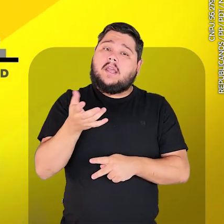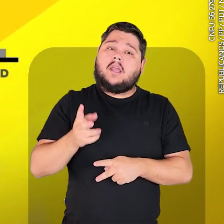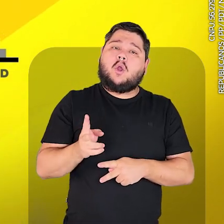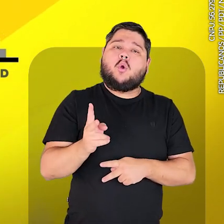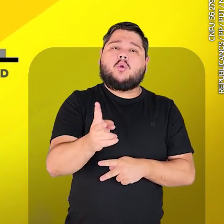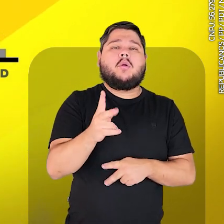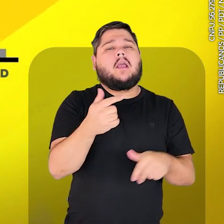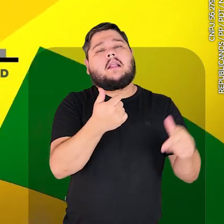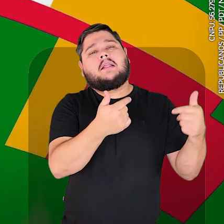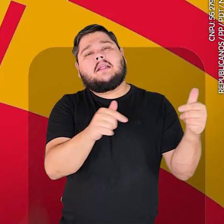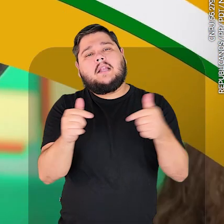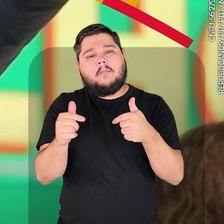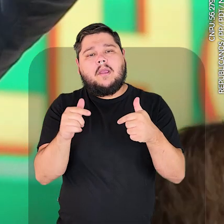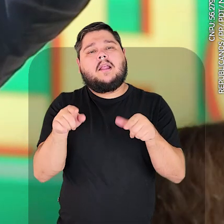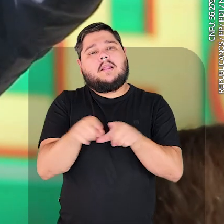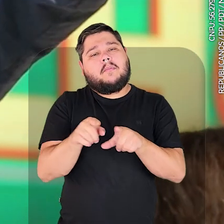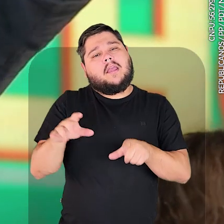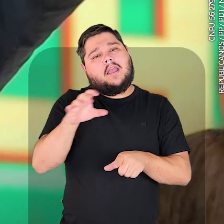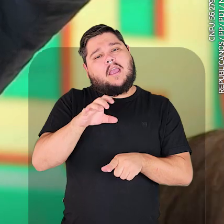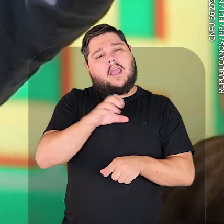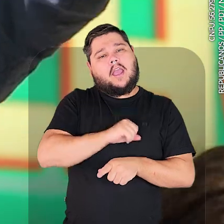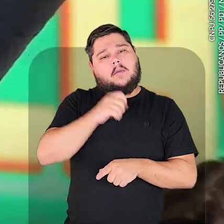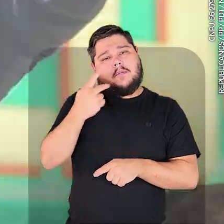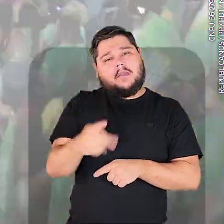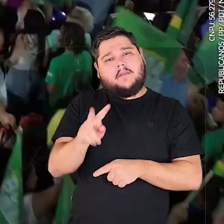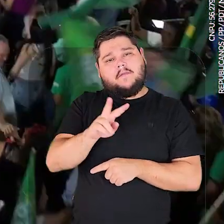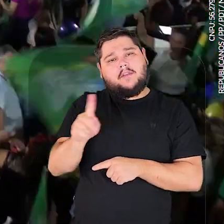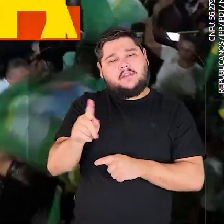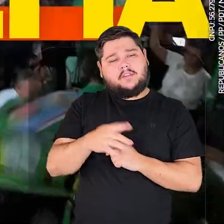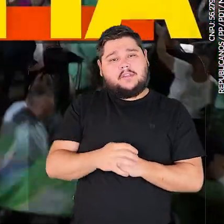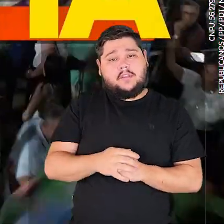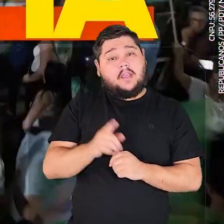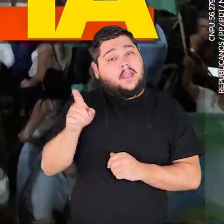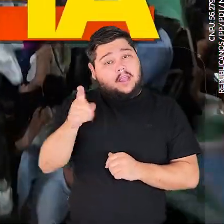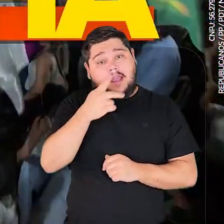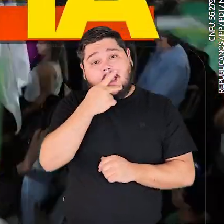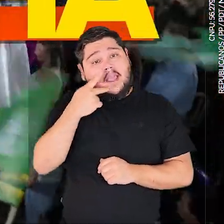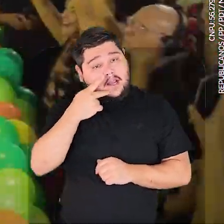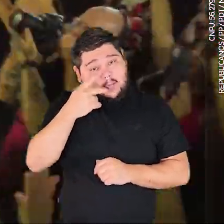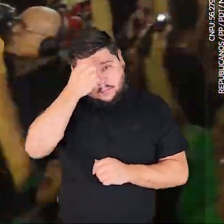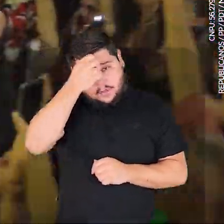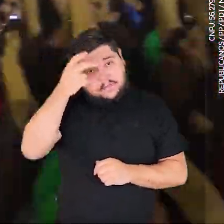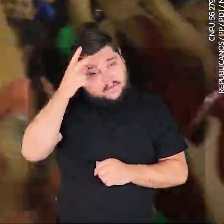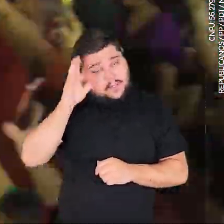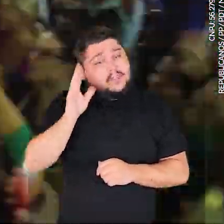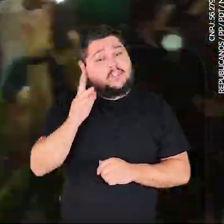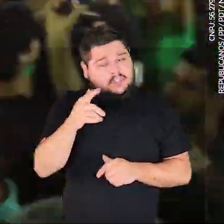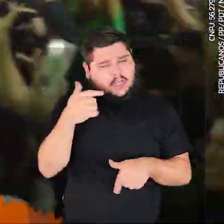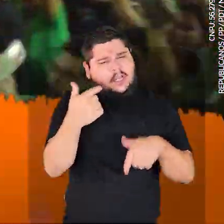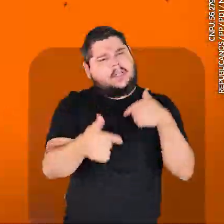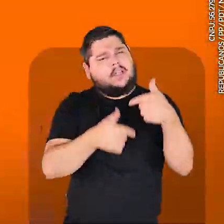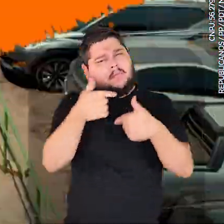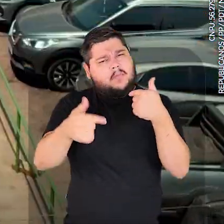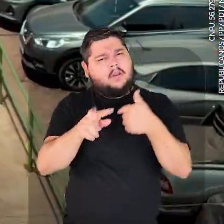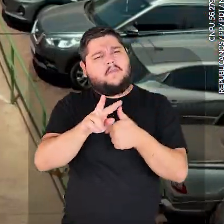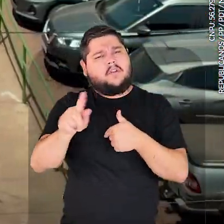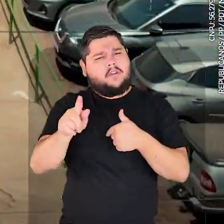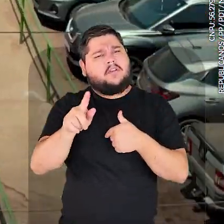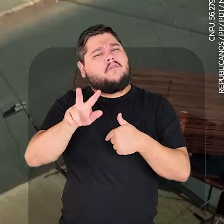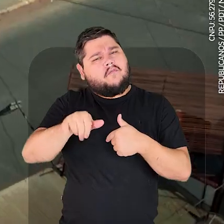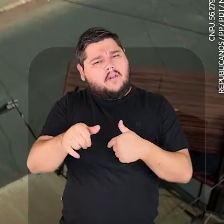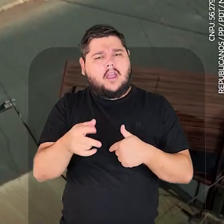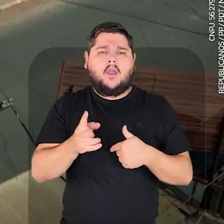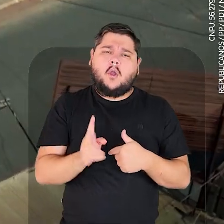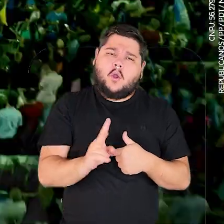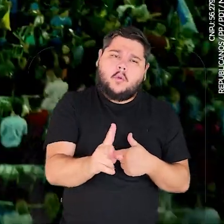de intenção de votos. O povo de Varzé Grande quer continuar com quem trabalha e ama nossa cidade. Nosso